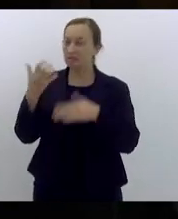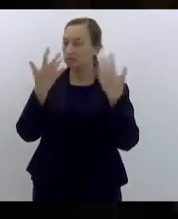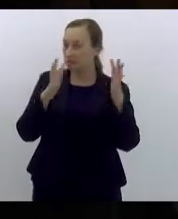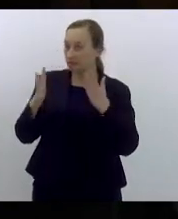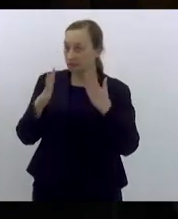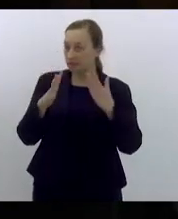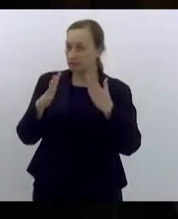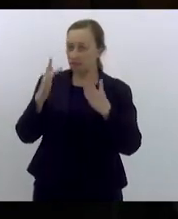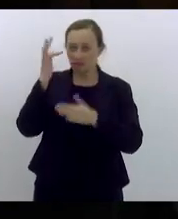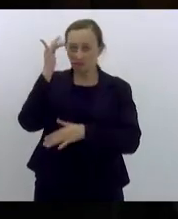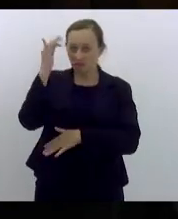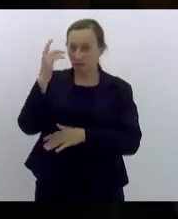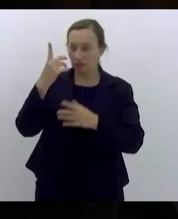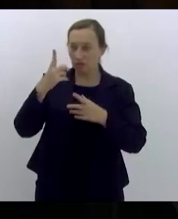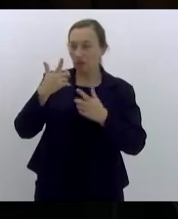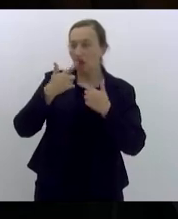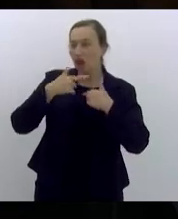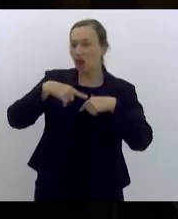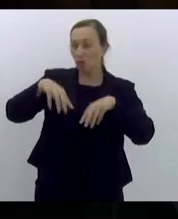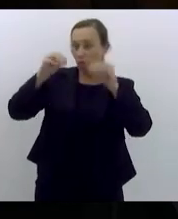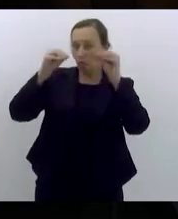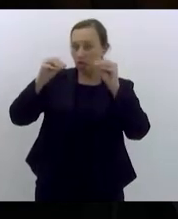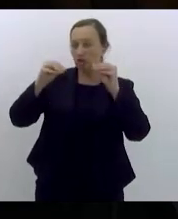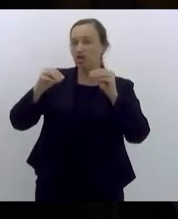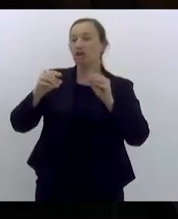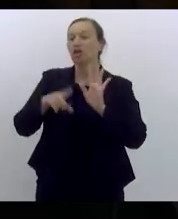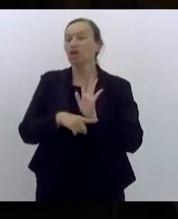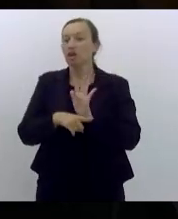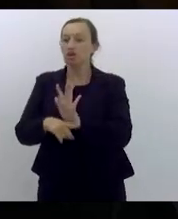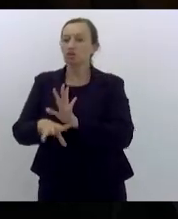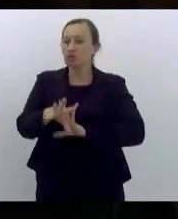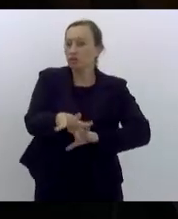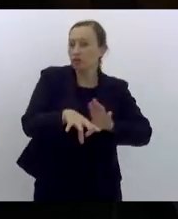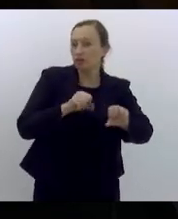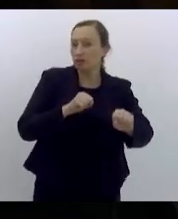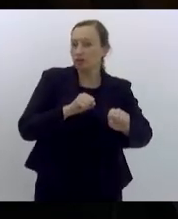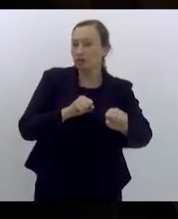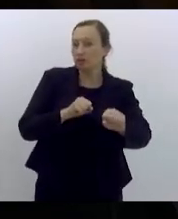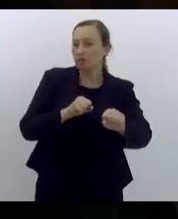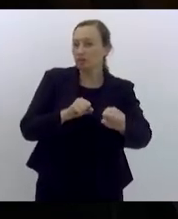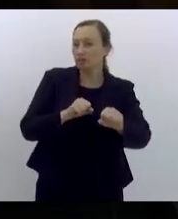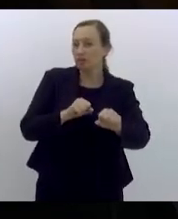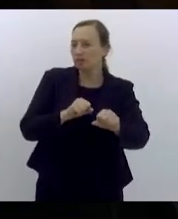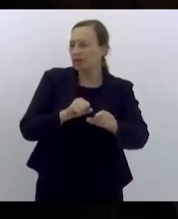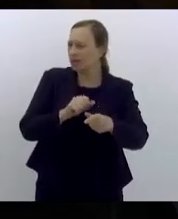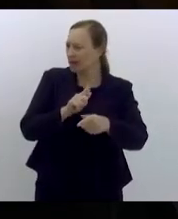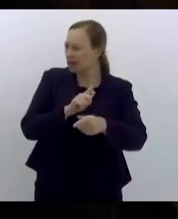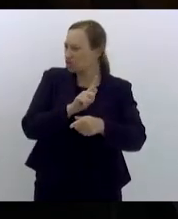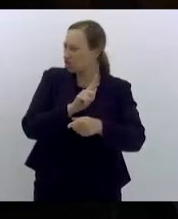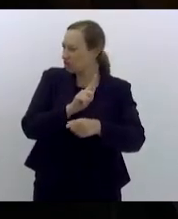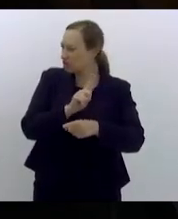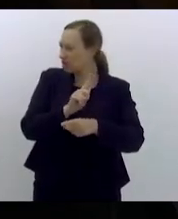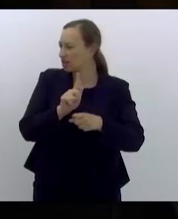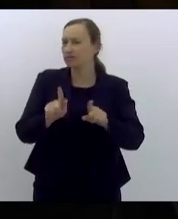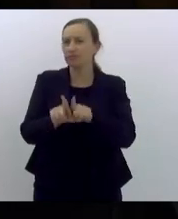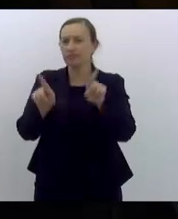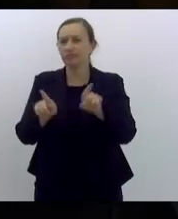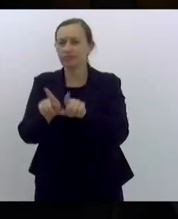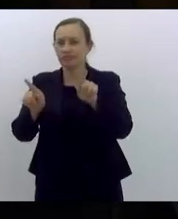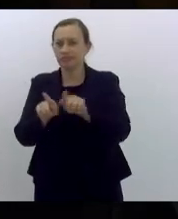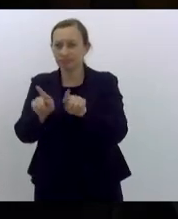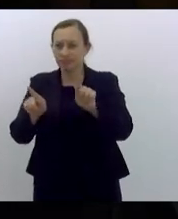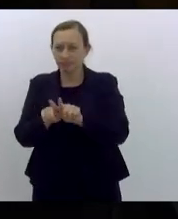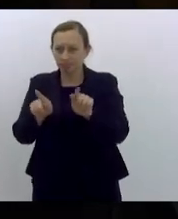filólogo linguista que muito contribuiu para a formação de uma gramática prescritiva que não